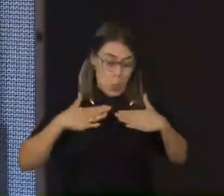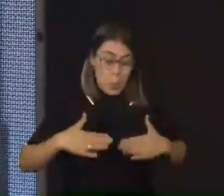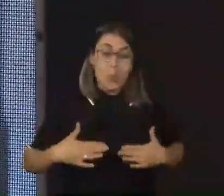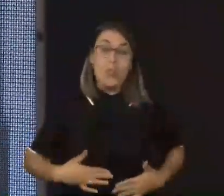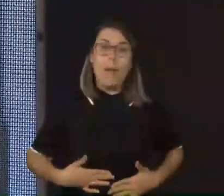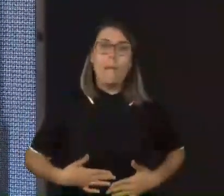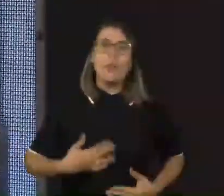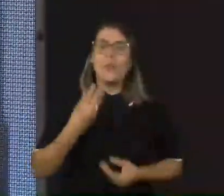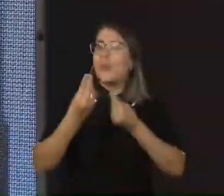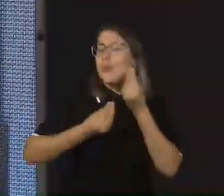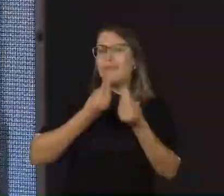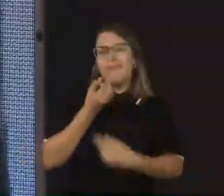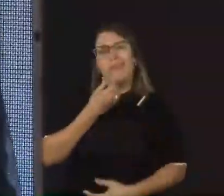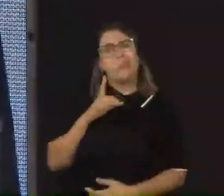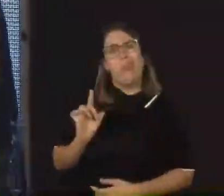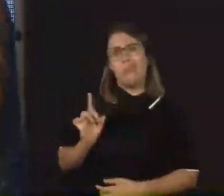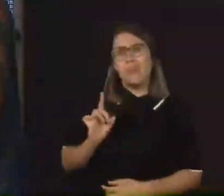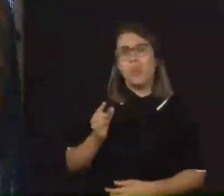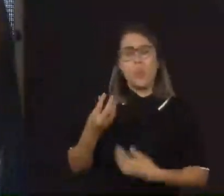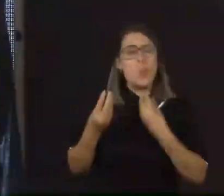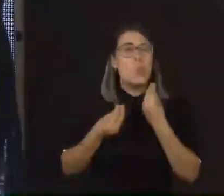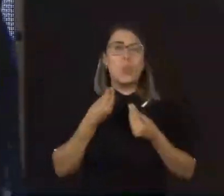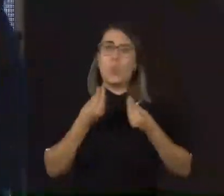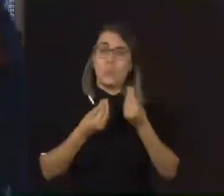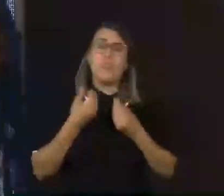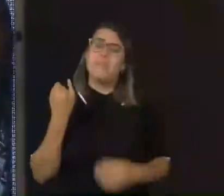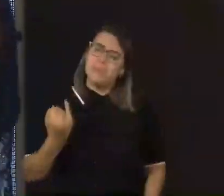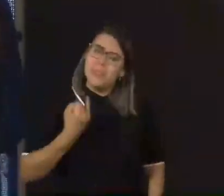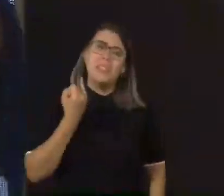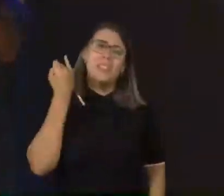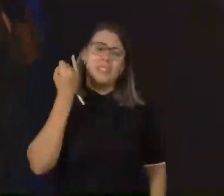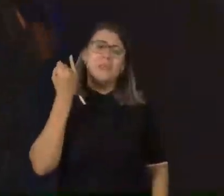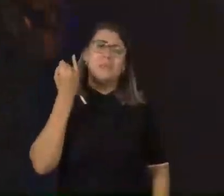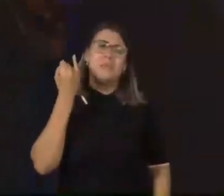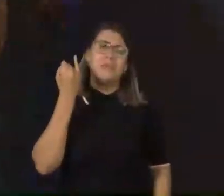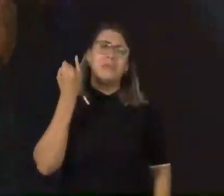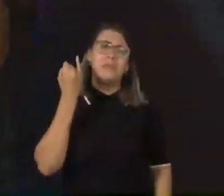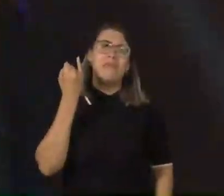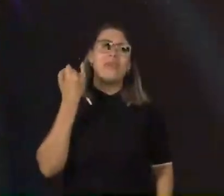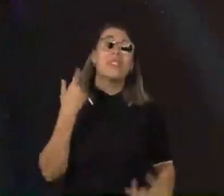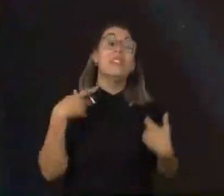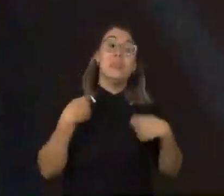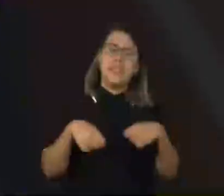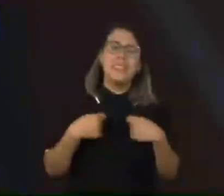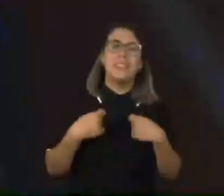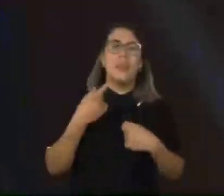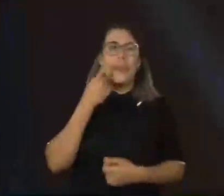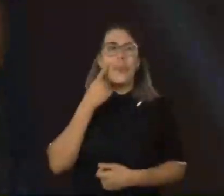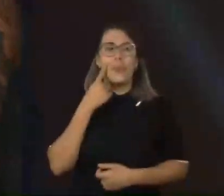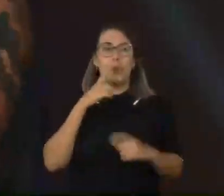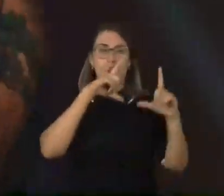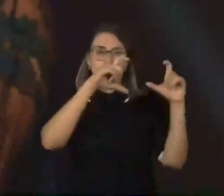quando o seu desempenho não for muito bom. Tudo isso é importante. Então, aqui, para ilustrar, gente tem quatro